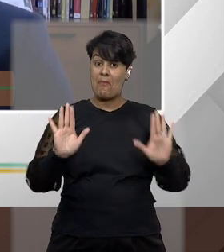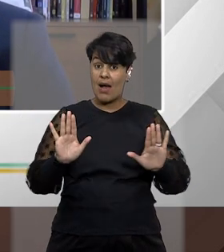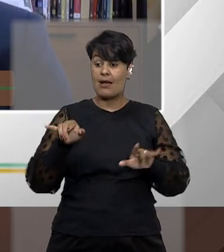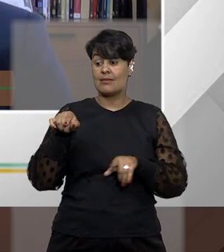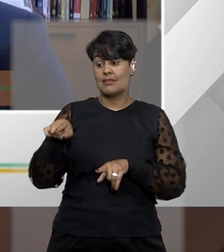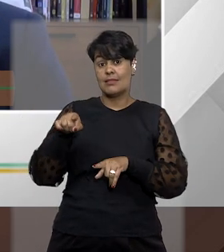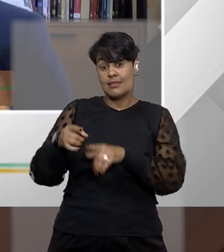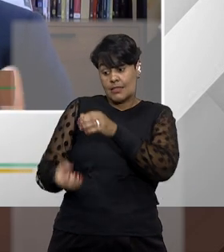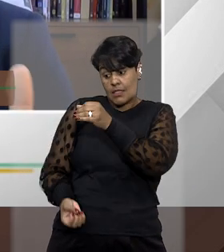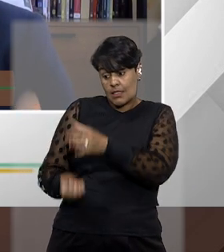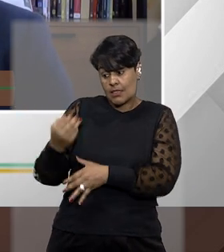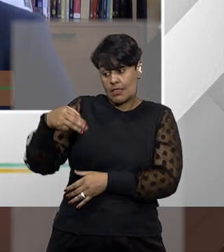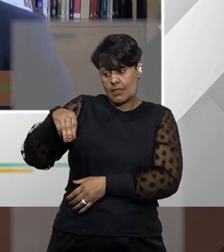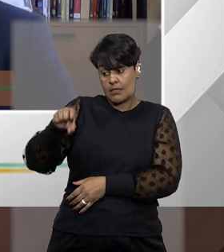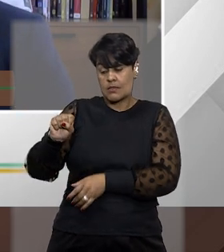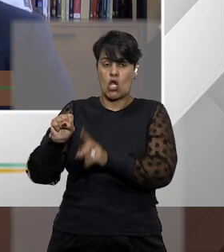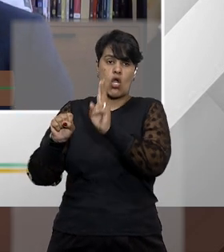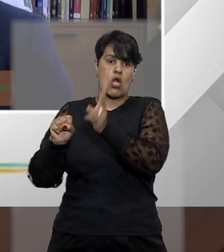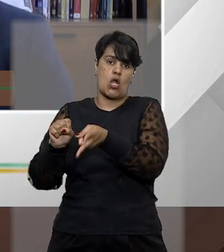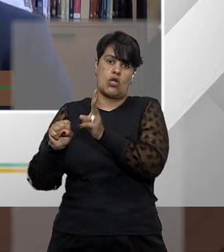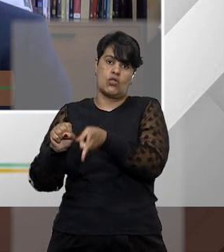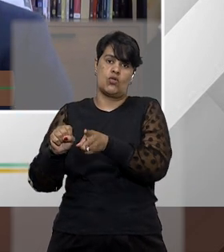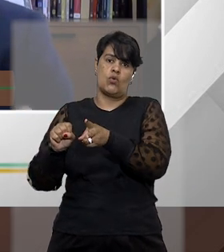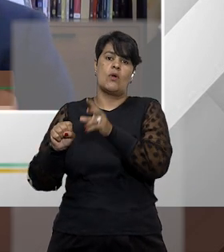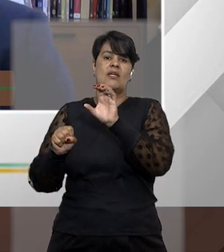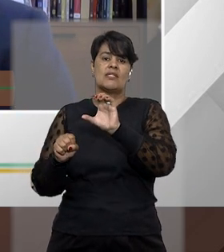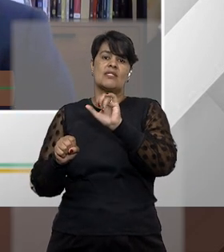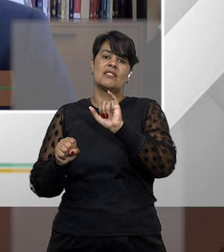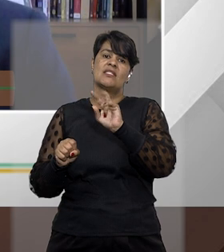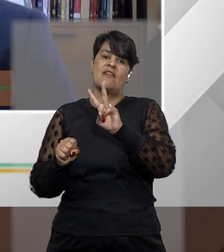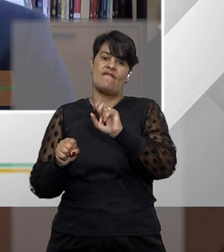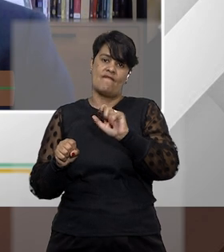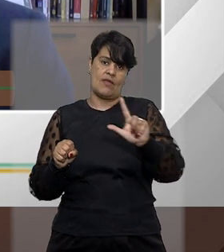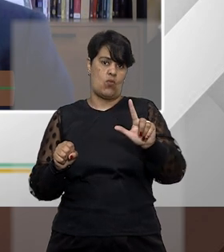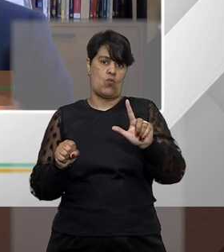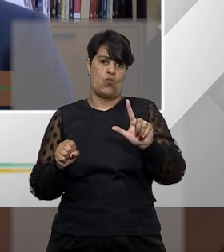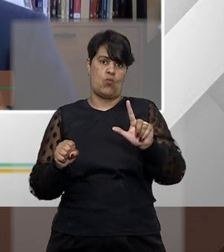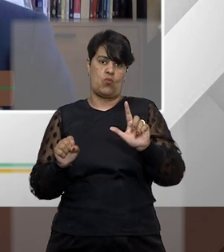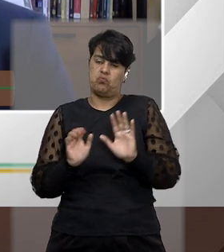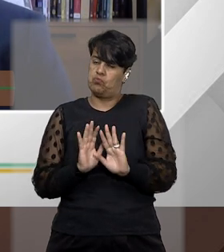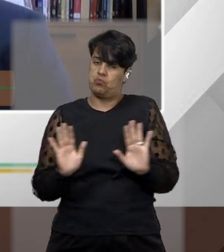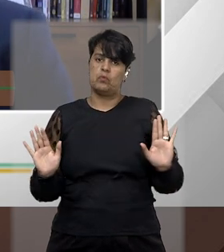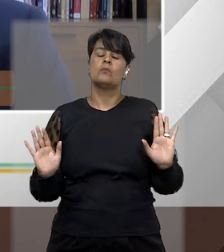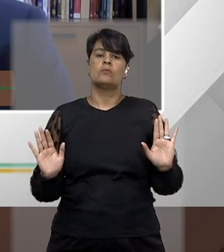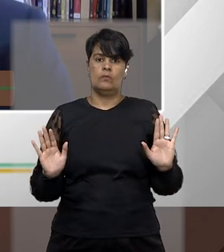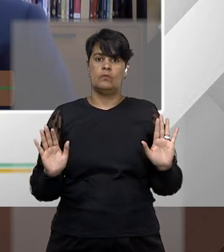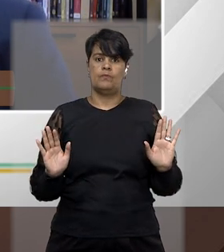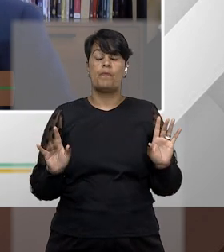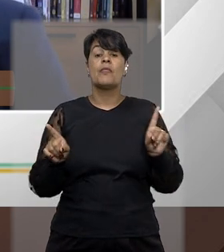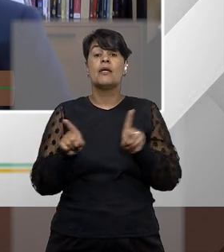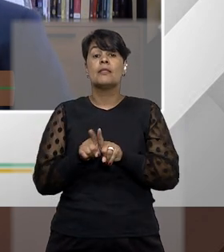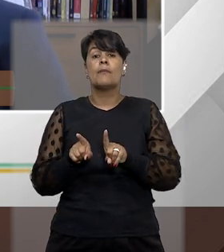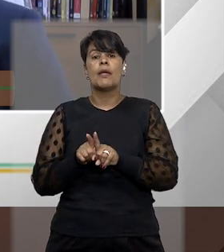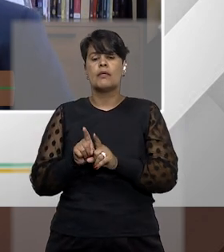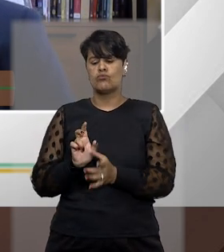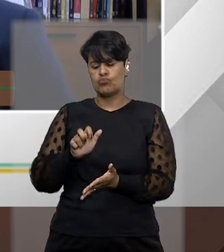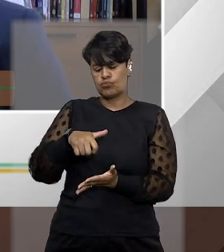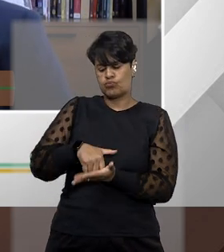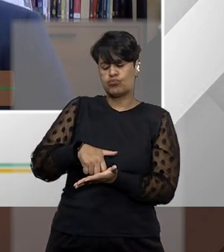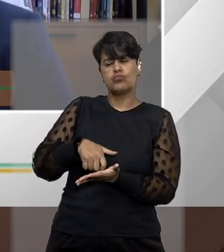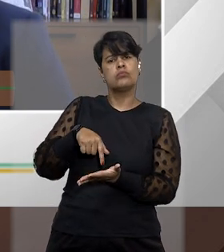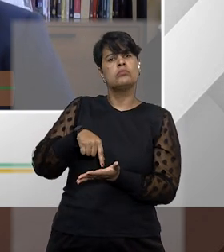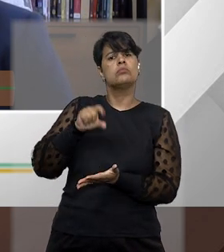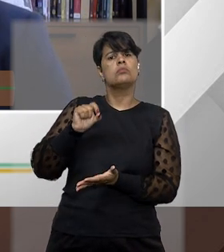da ação de mandato de segurança continuará sendo a ação constitucional civil. É importante até destacar também a natureza da sentença